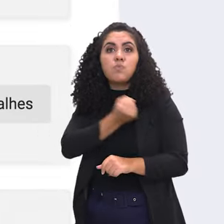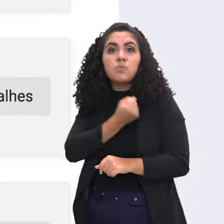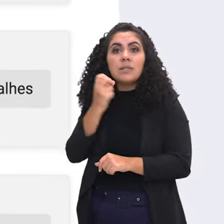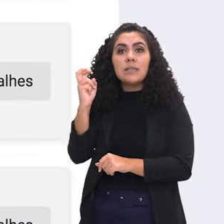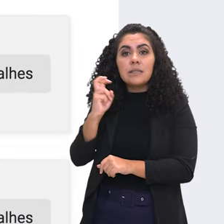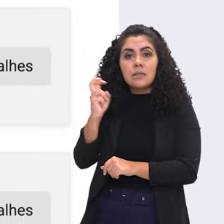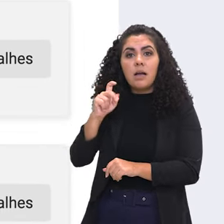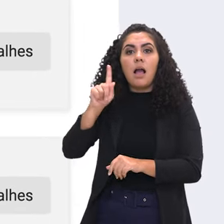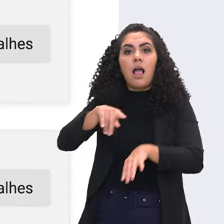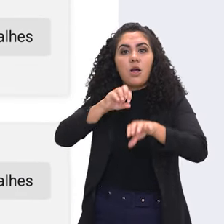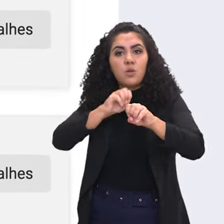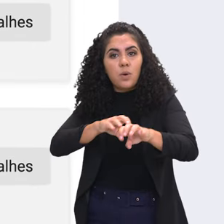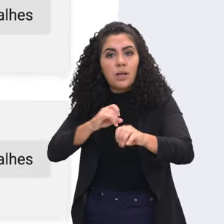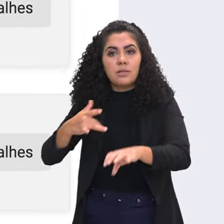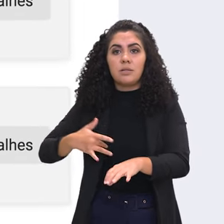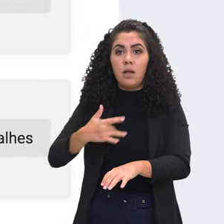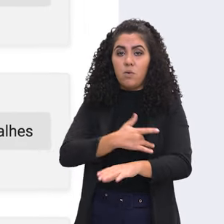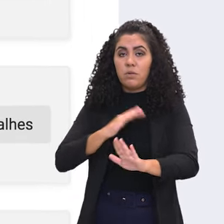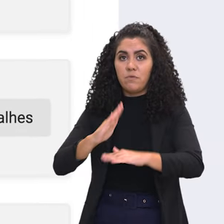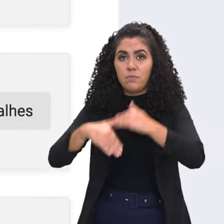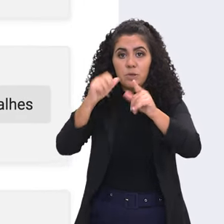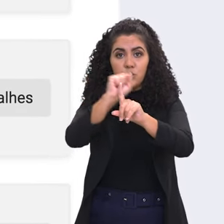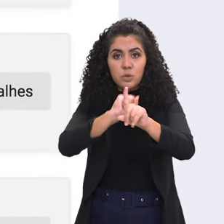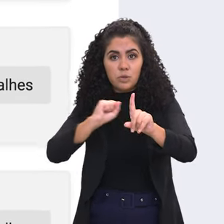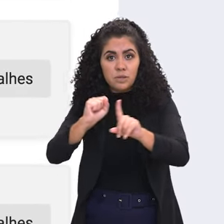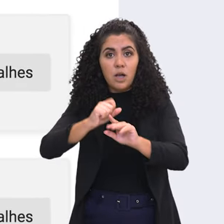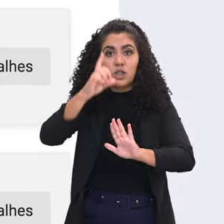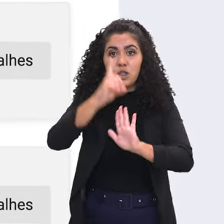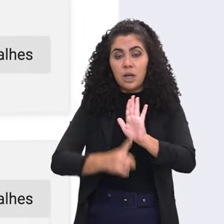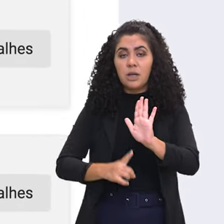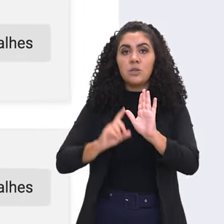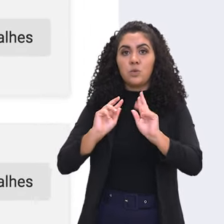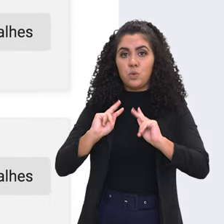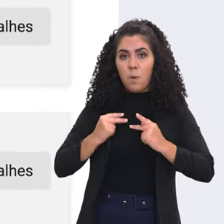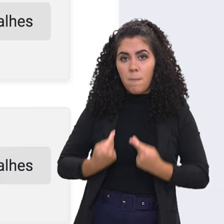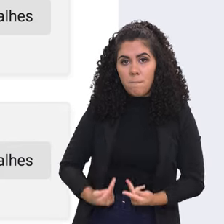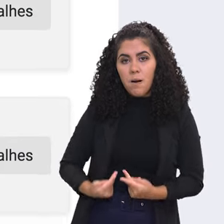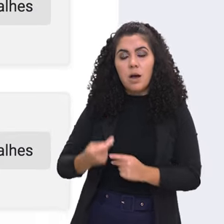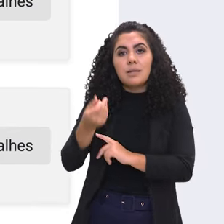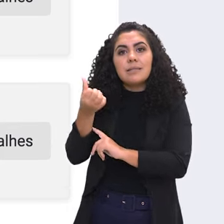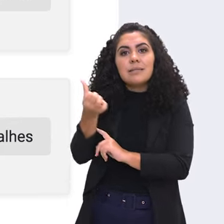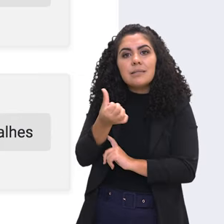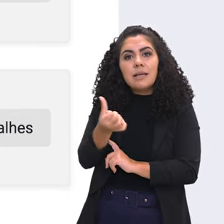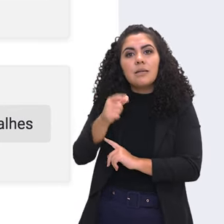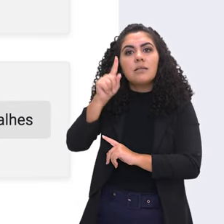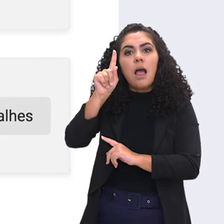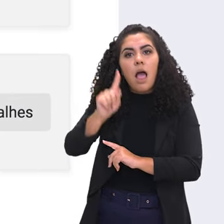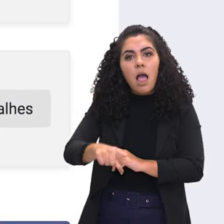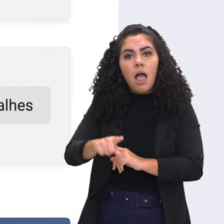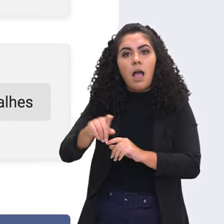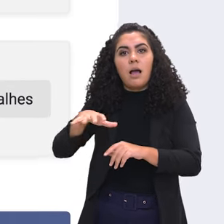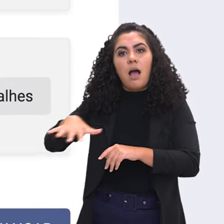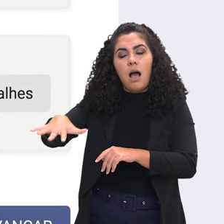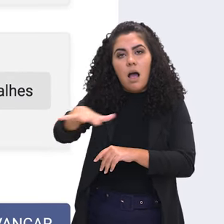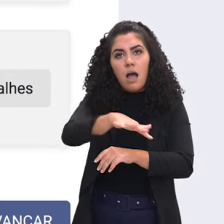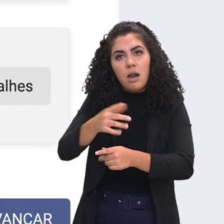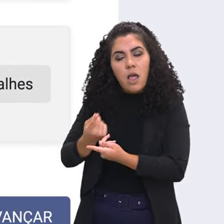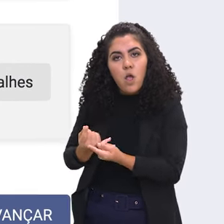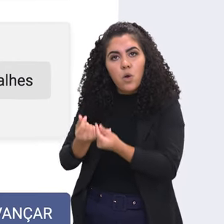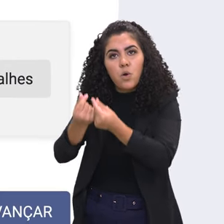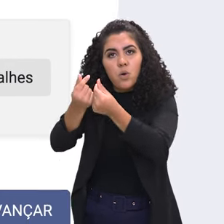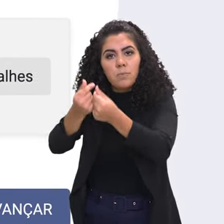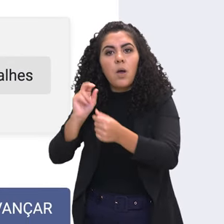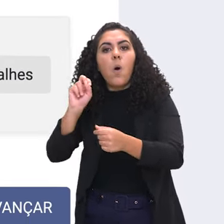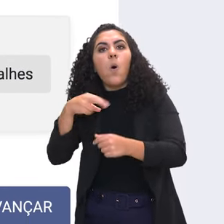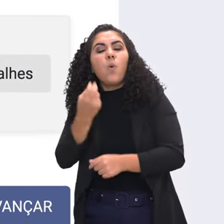5, que é educação, saúde, desenvolvimento social e direitos humanos. Bloco 6, setores econômicos e regulação. Ou